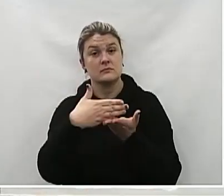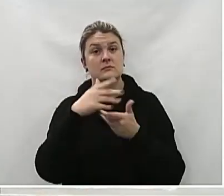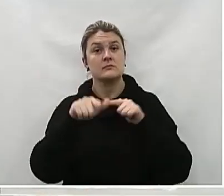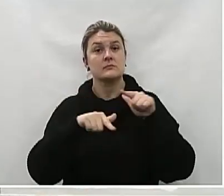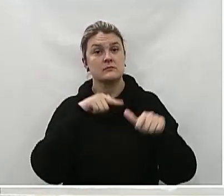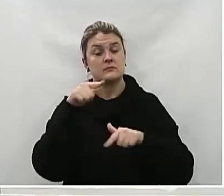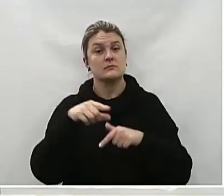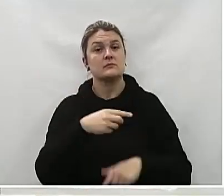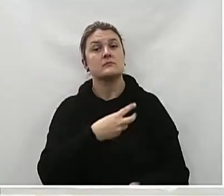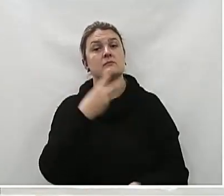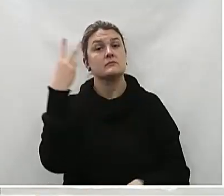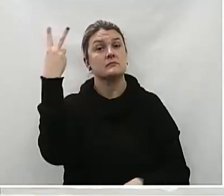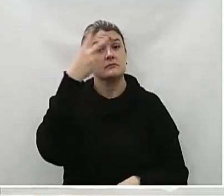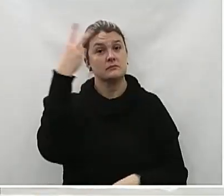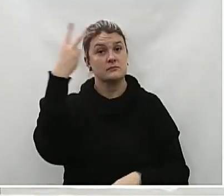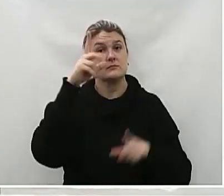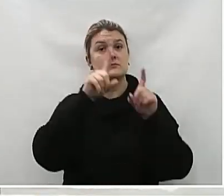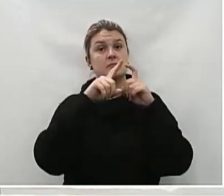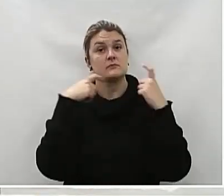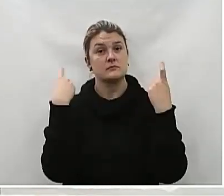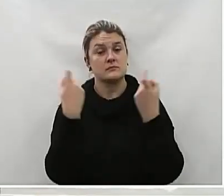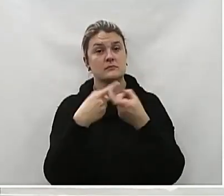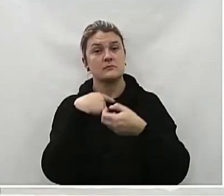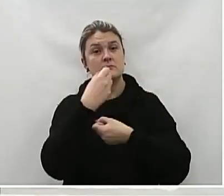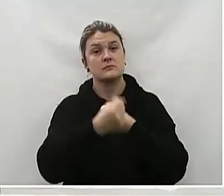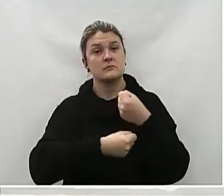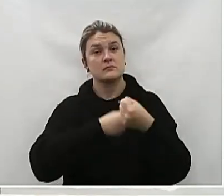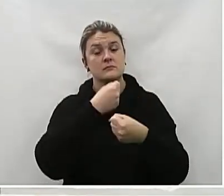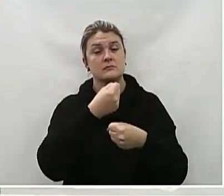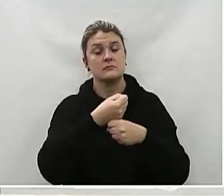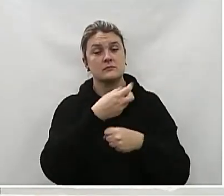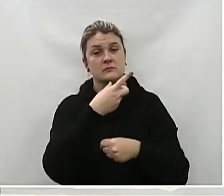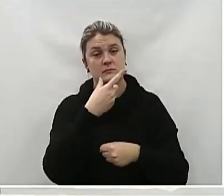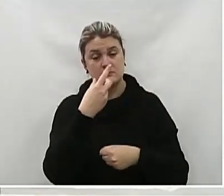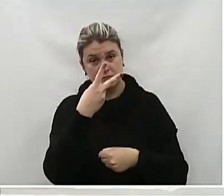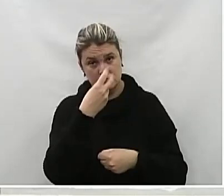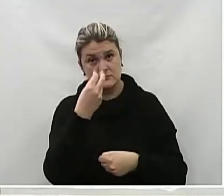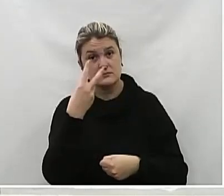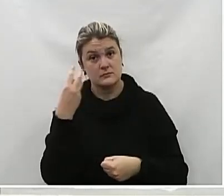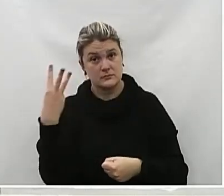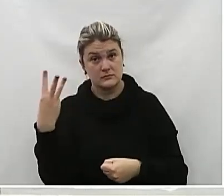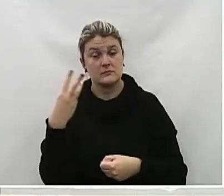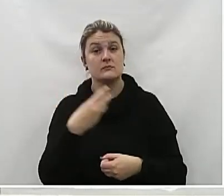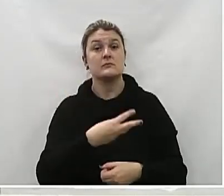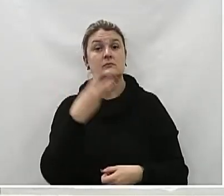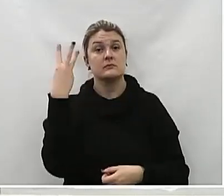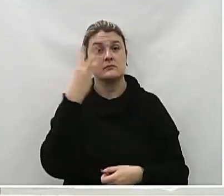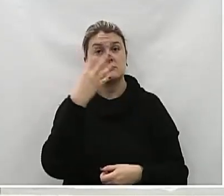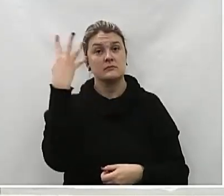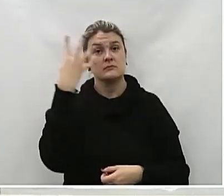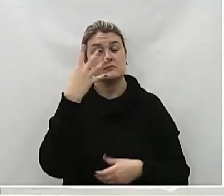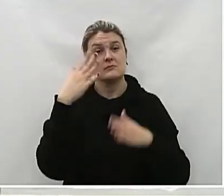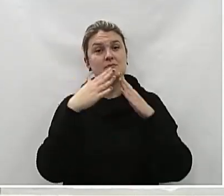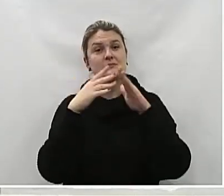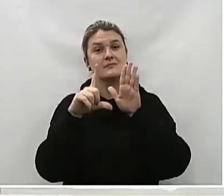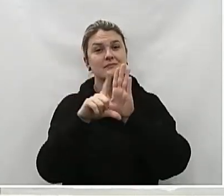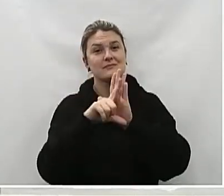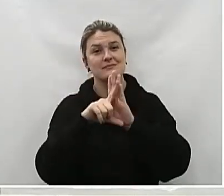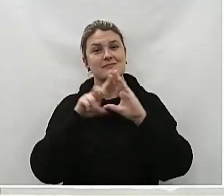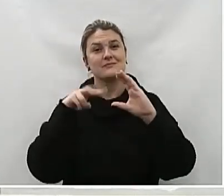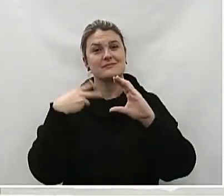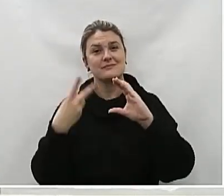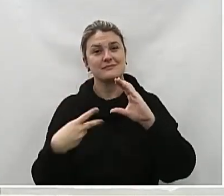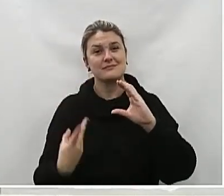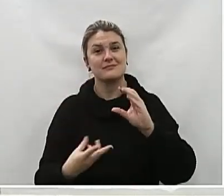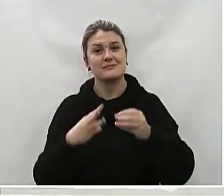os trabalhos da 22ª Reunião Ordinária do Exercício de 2023 da 34ª Legislatura